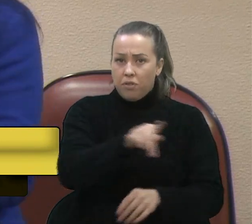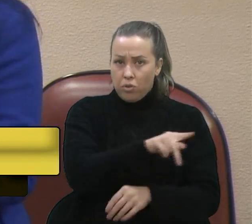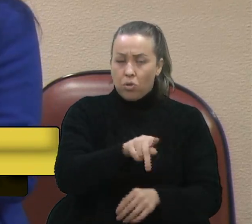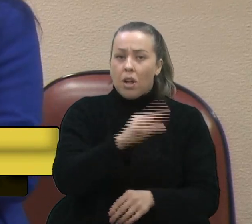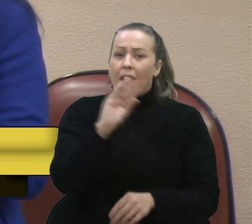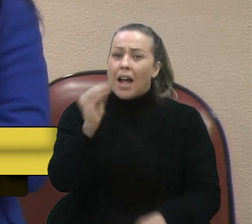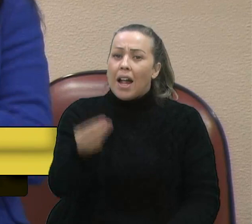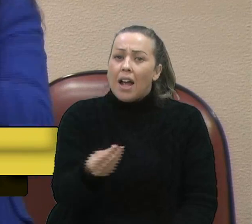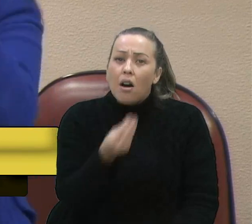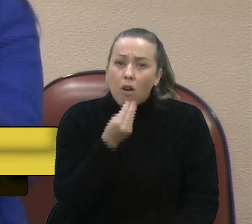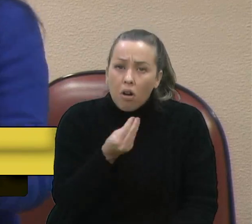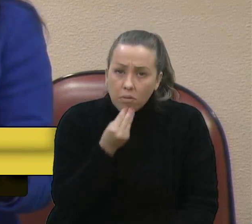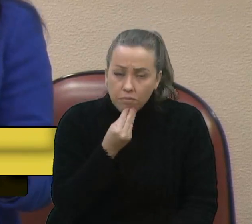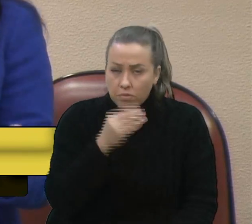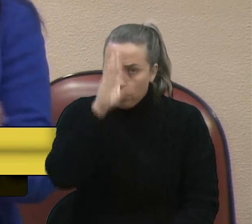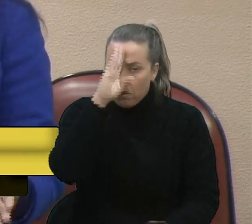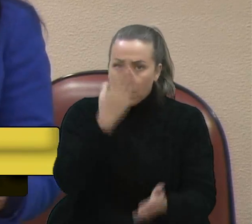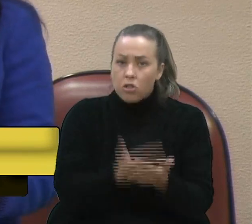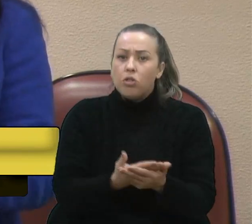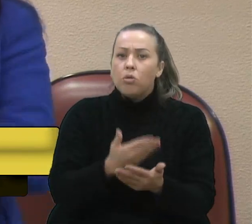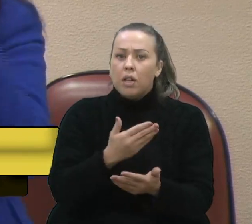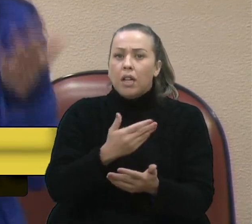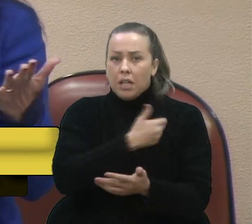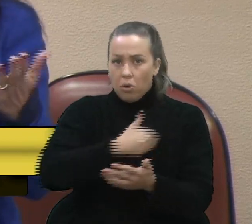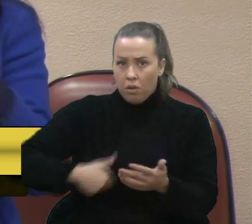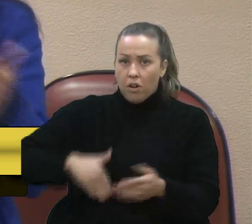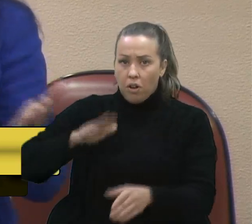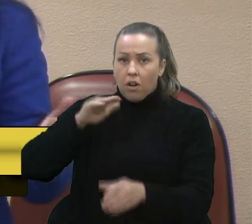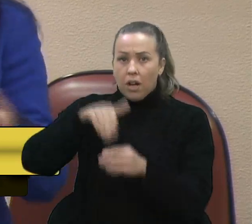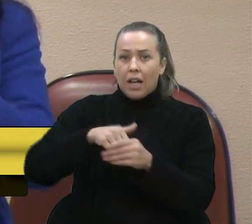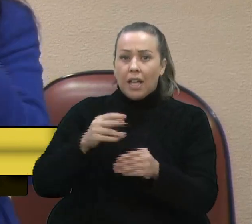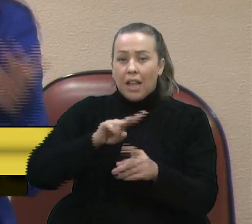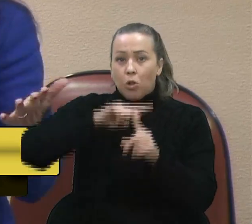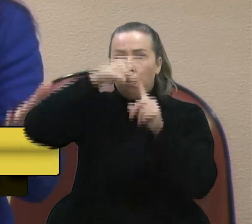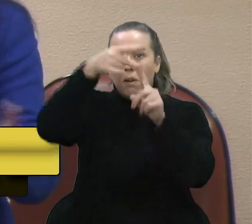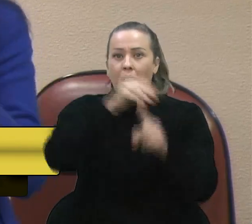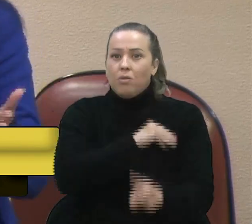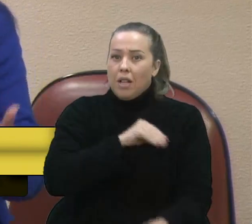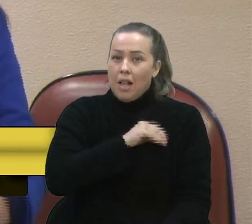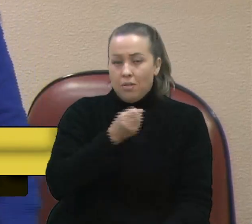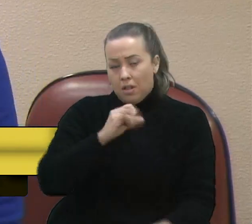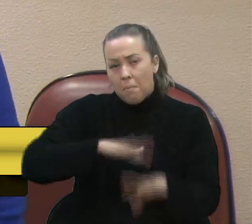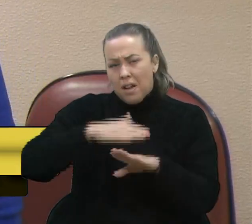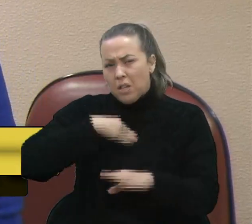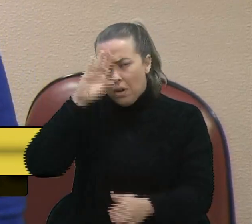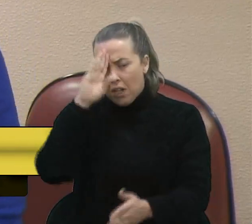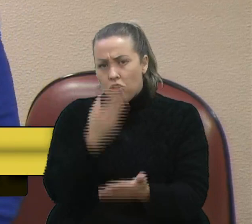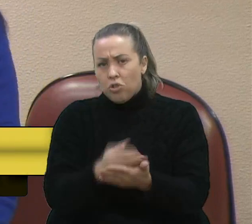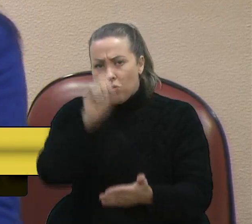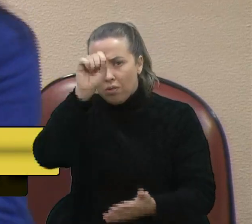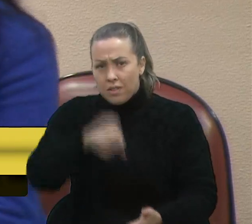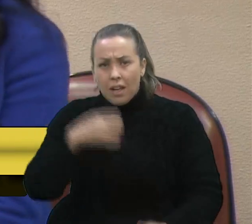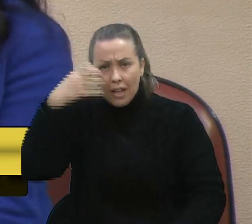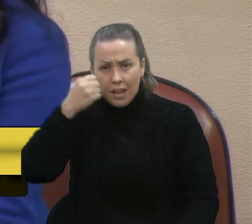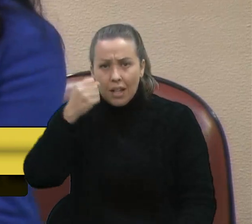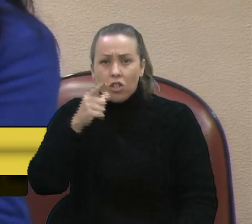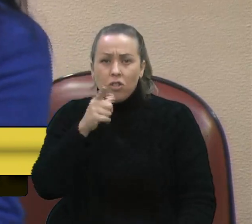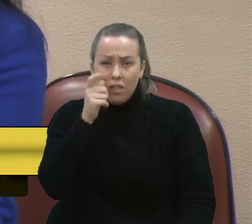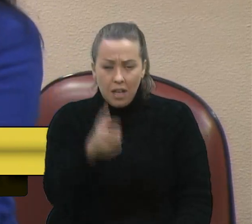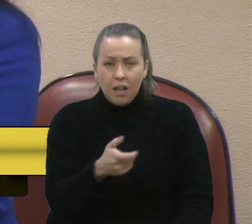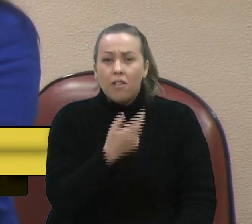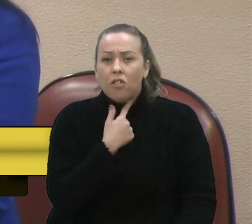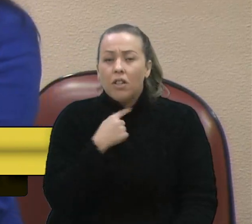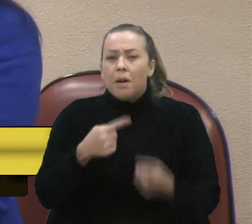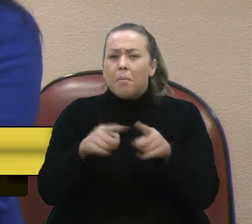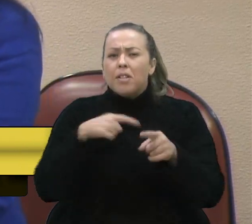óbvia. Eu tenho certeza que o governador teria vontade de duplicar o salário, se não mais, tenho certeza disso. Mas tem algumas questões aqui que me